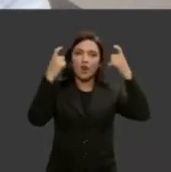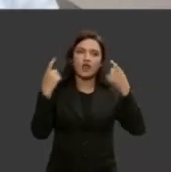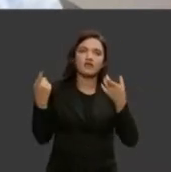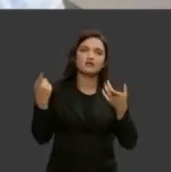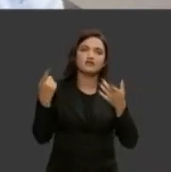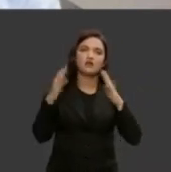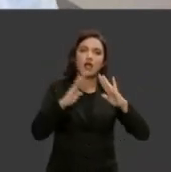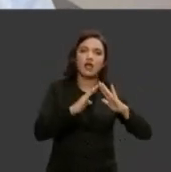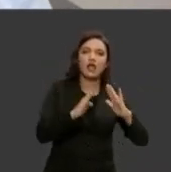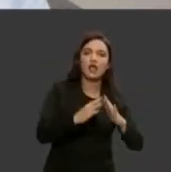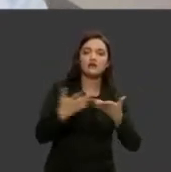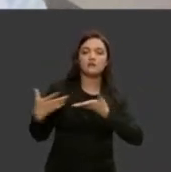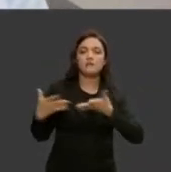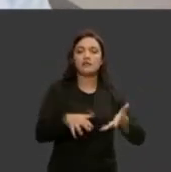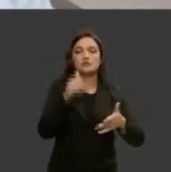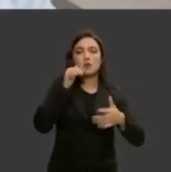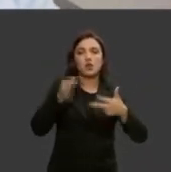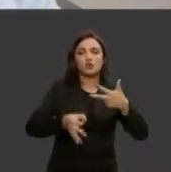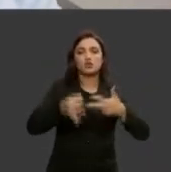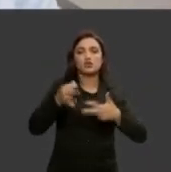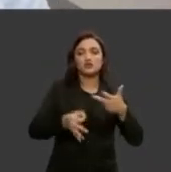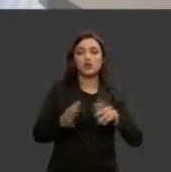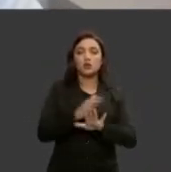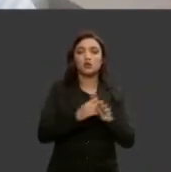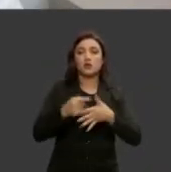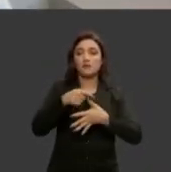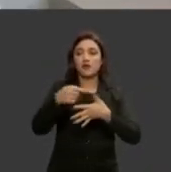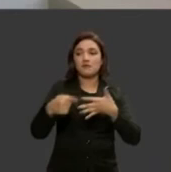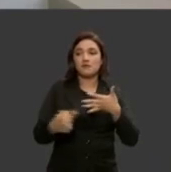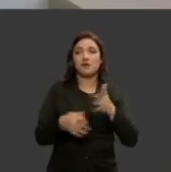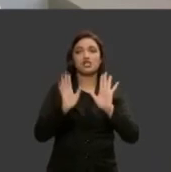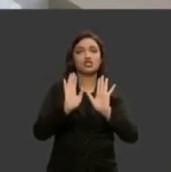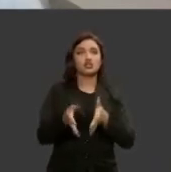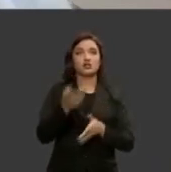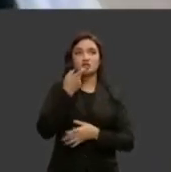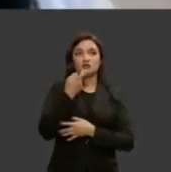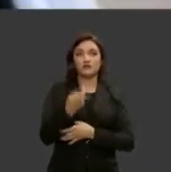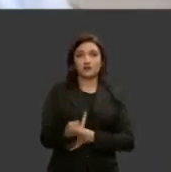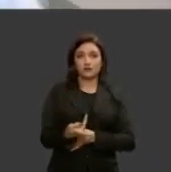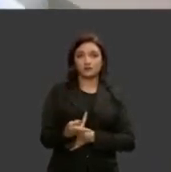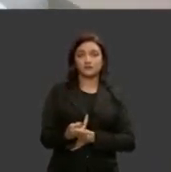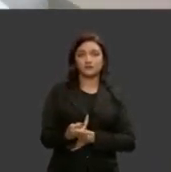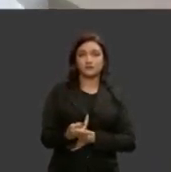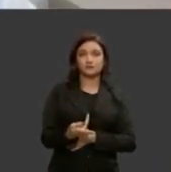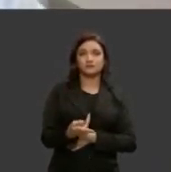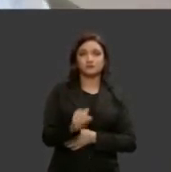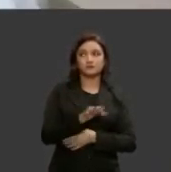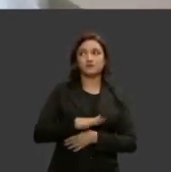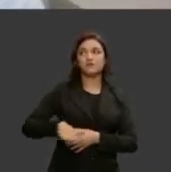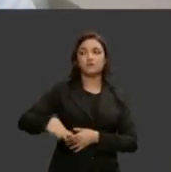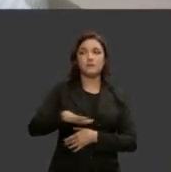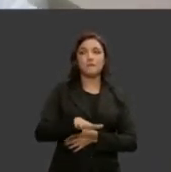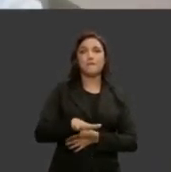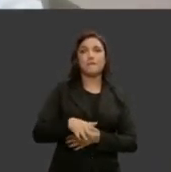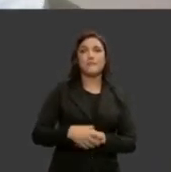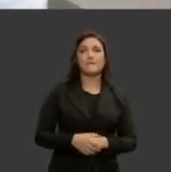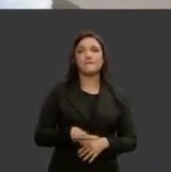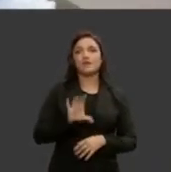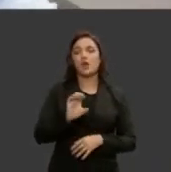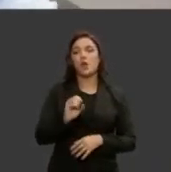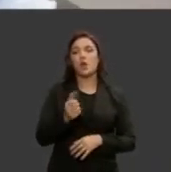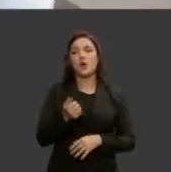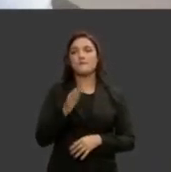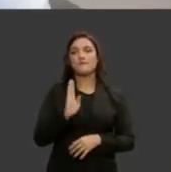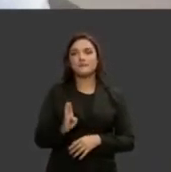feminina no poder judiciário todas as questões que foram abordadas na participação feminina no geral na OAB